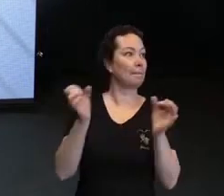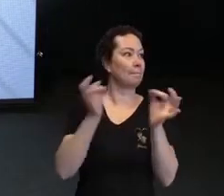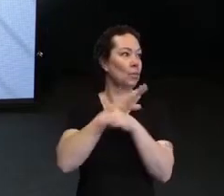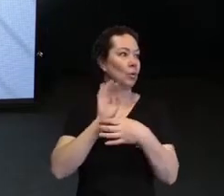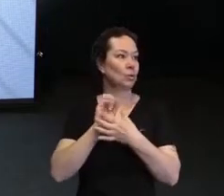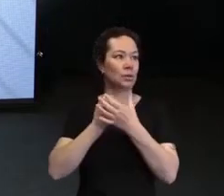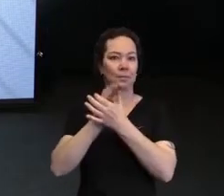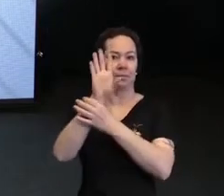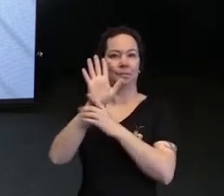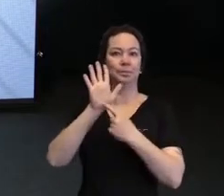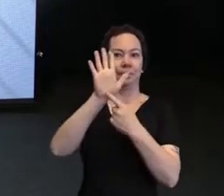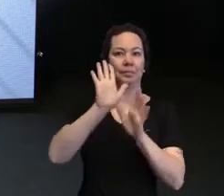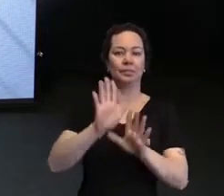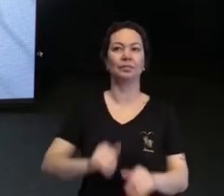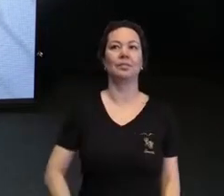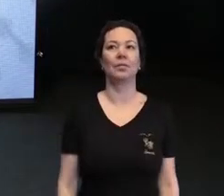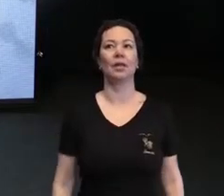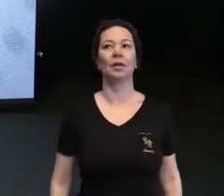agora aqui a minha apresentação.